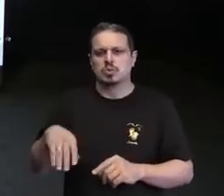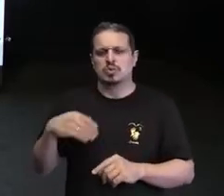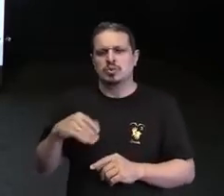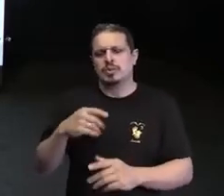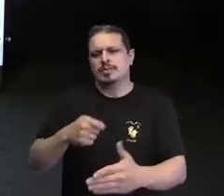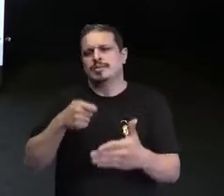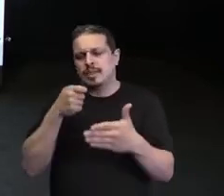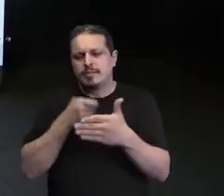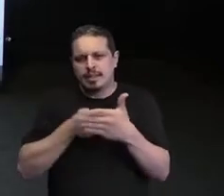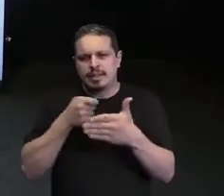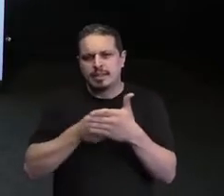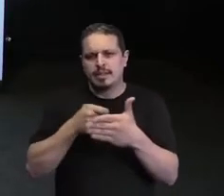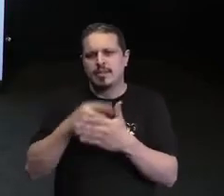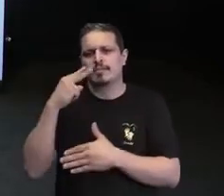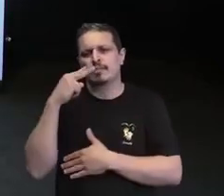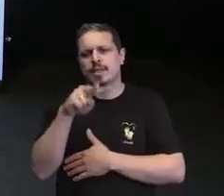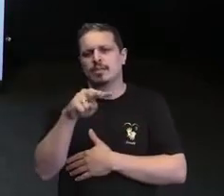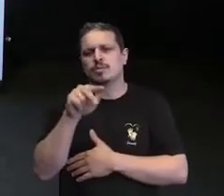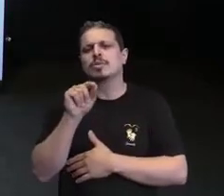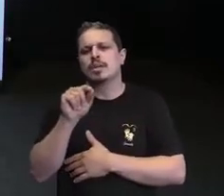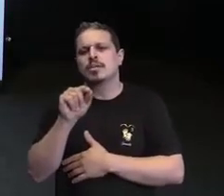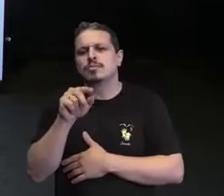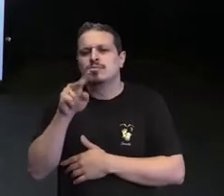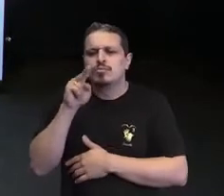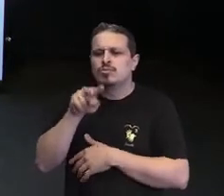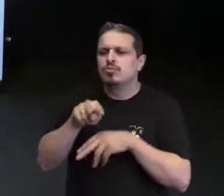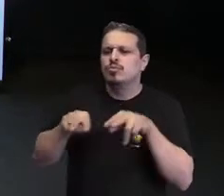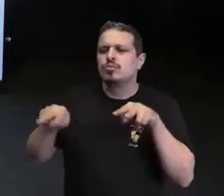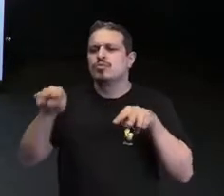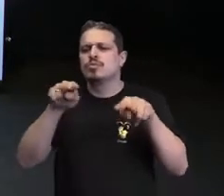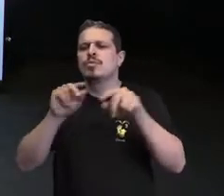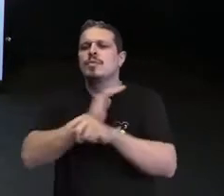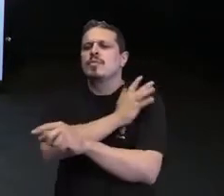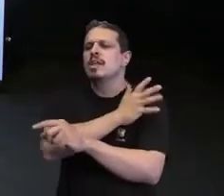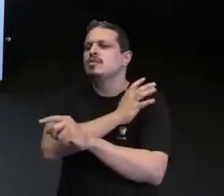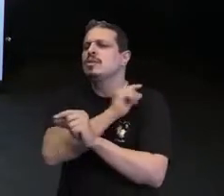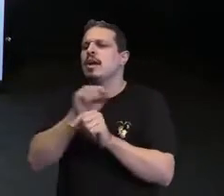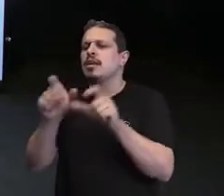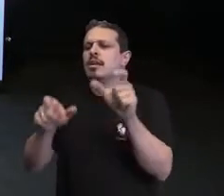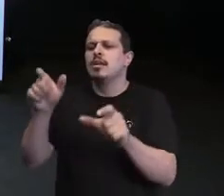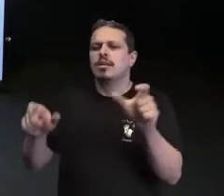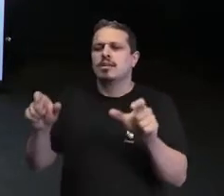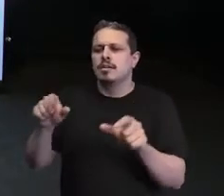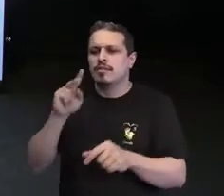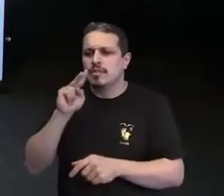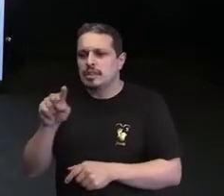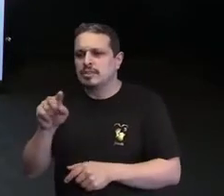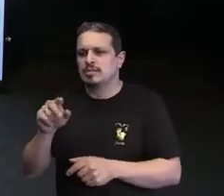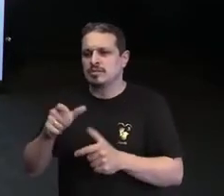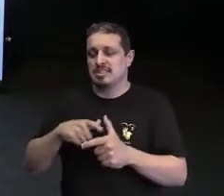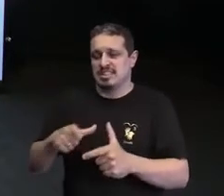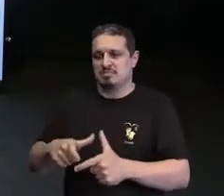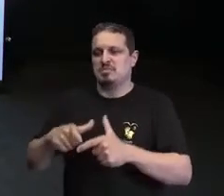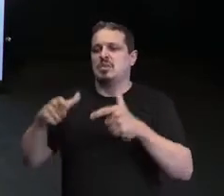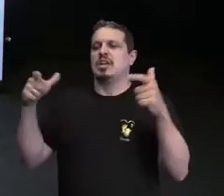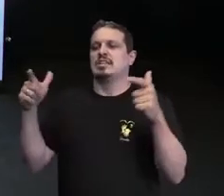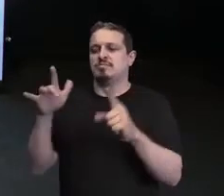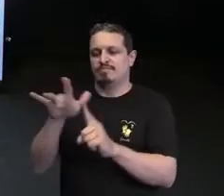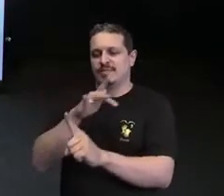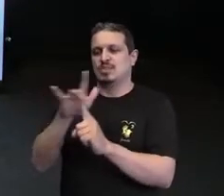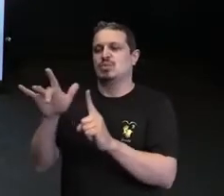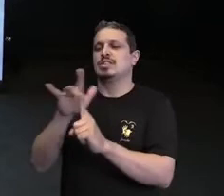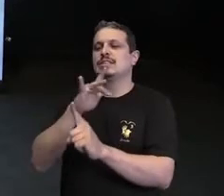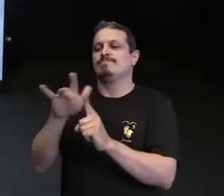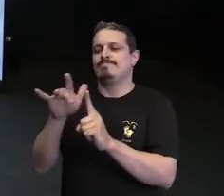de deslocar o nosso olhar do capacitismo e ampliar isso para o preconceito como um todo, a minha ideia nesse